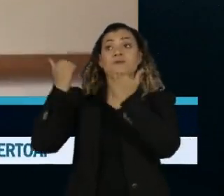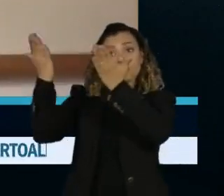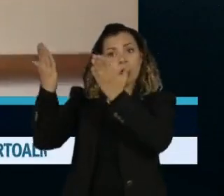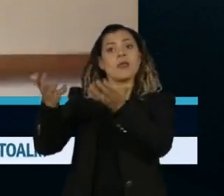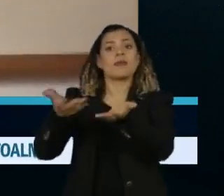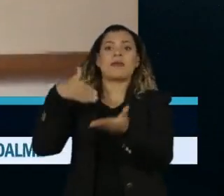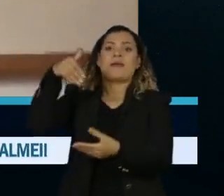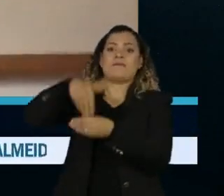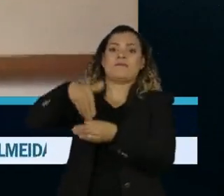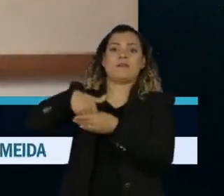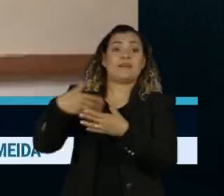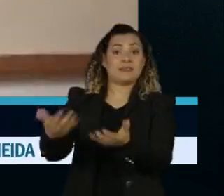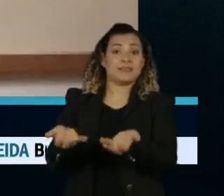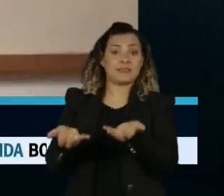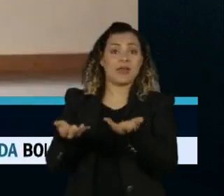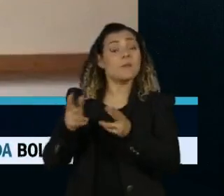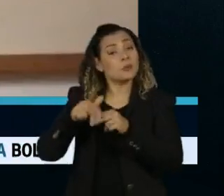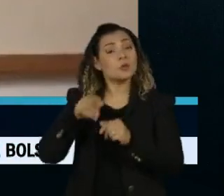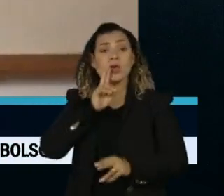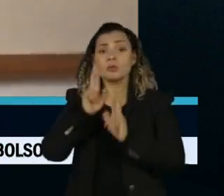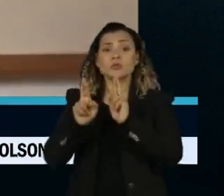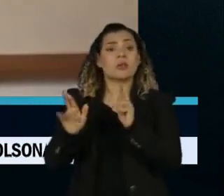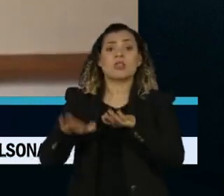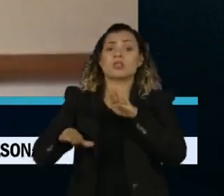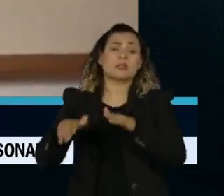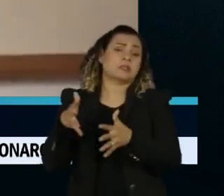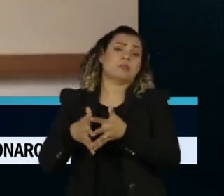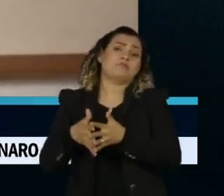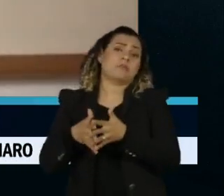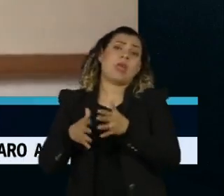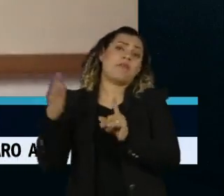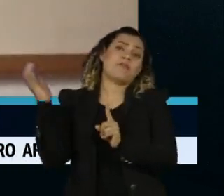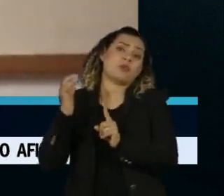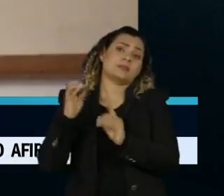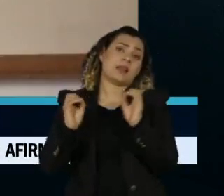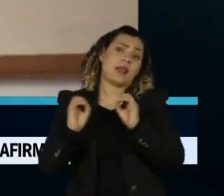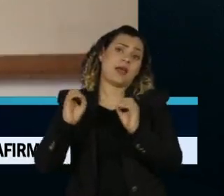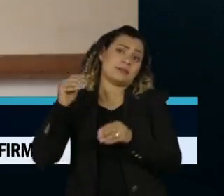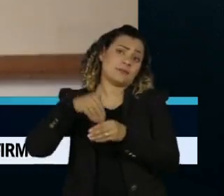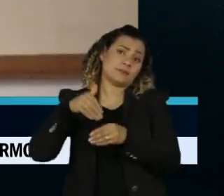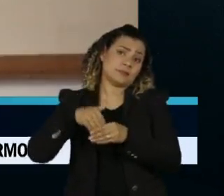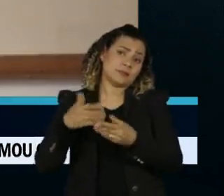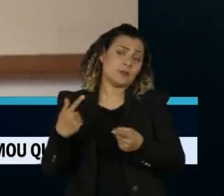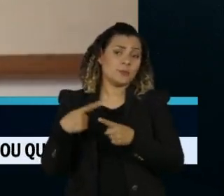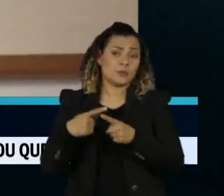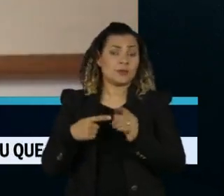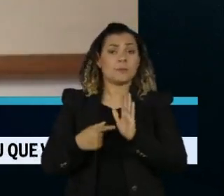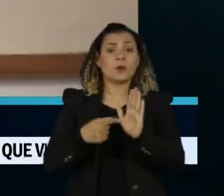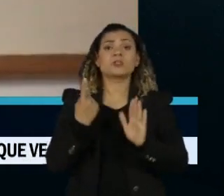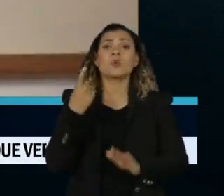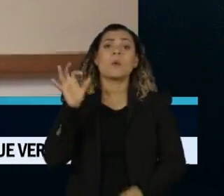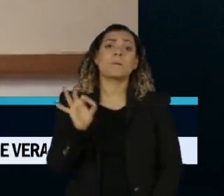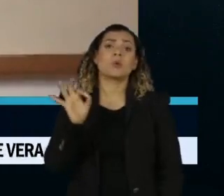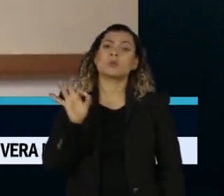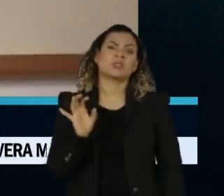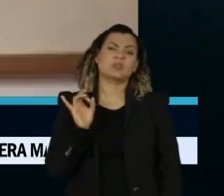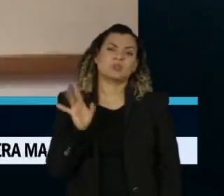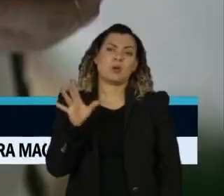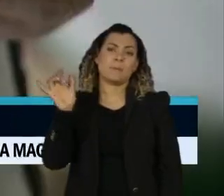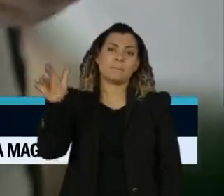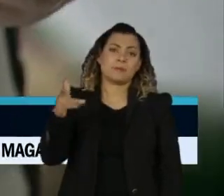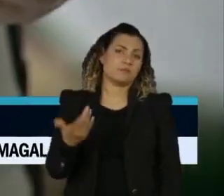Mesmo que o resultado em si não vá afetar as eleições, na minha opinião, porque representa menos de 1% do